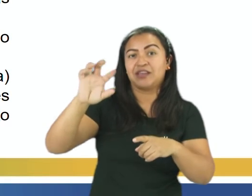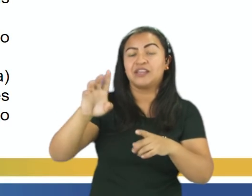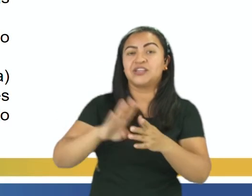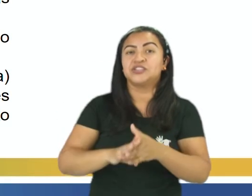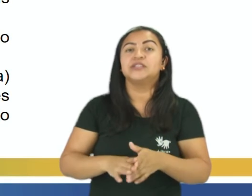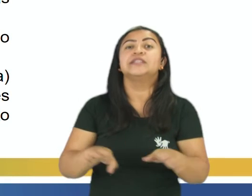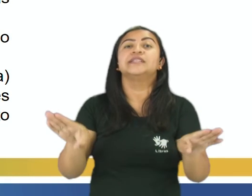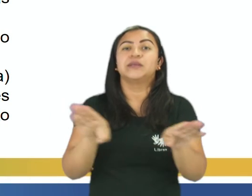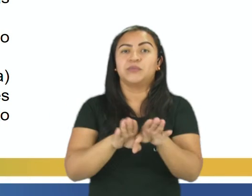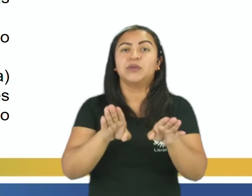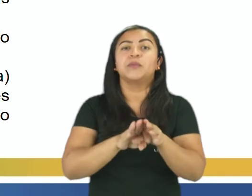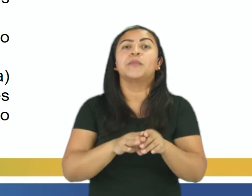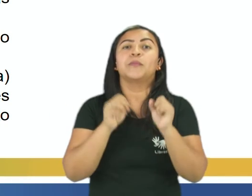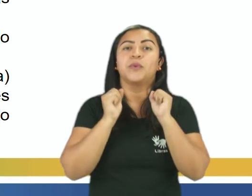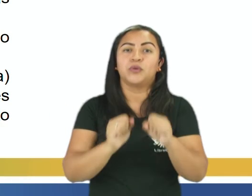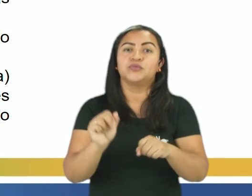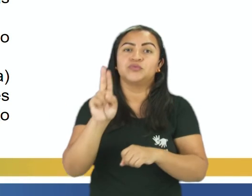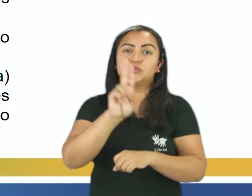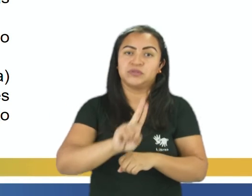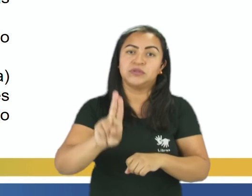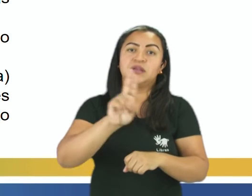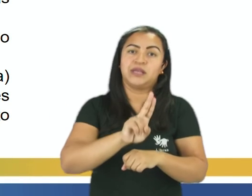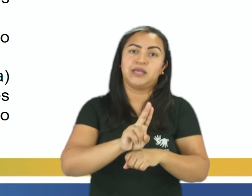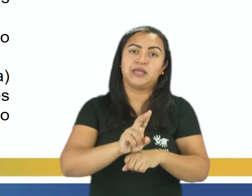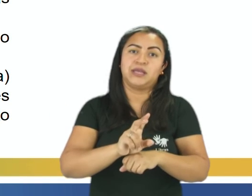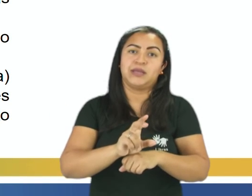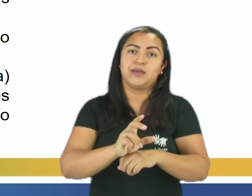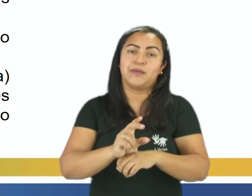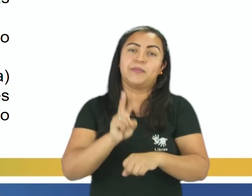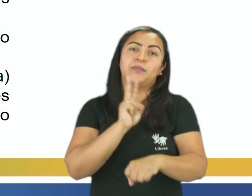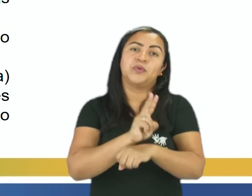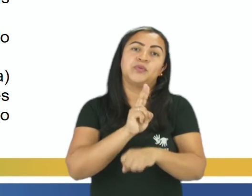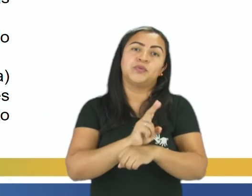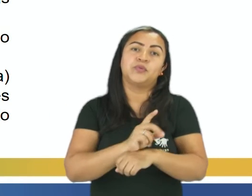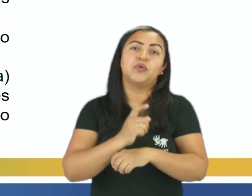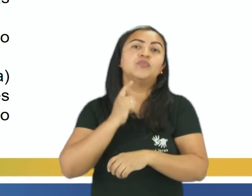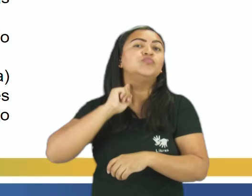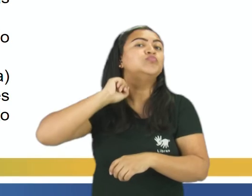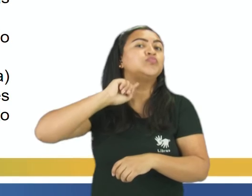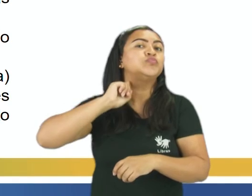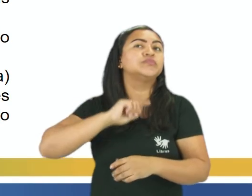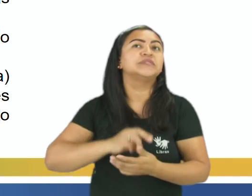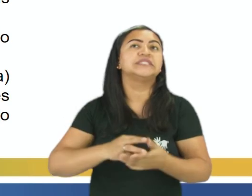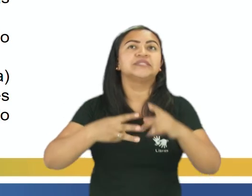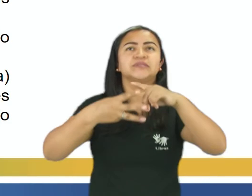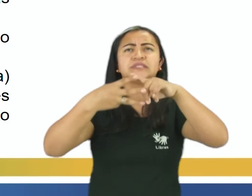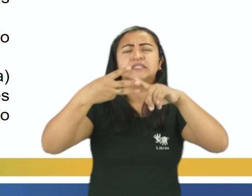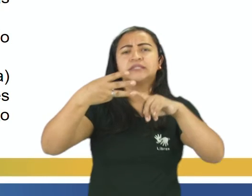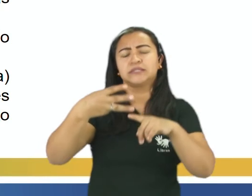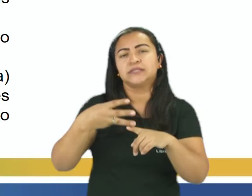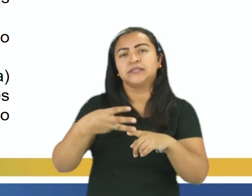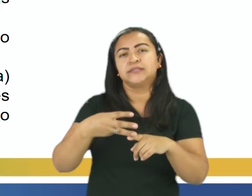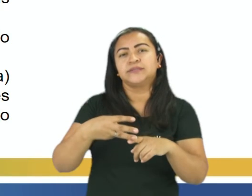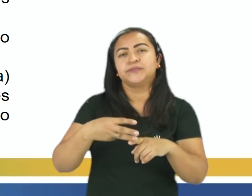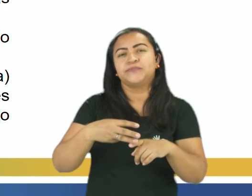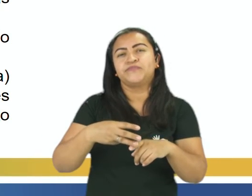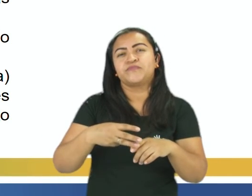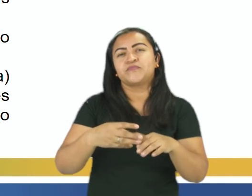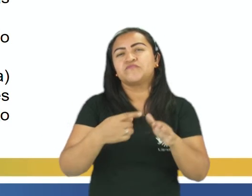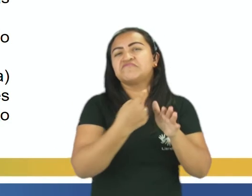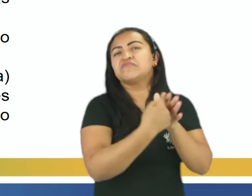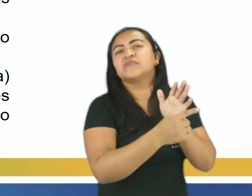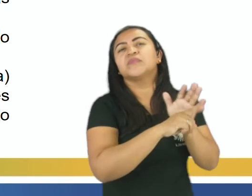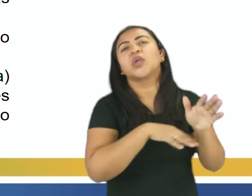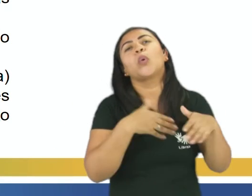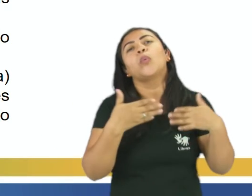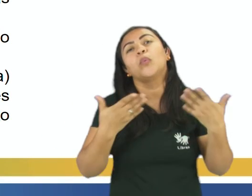de esgoto, se assim for requerido. Então, dentre dessas três alternativas, qual que você acha